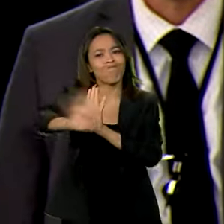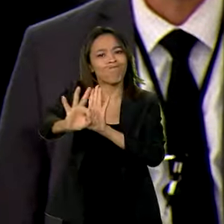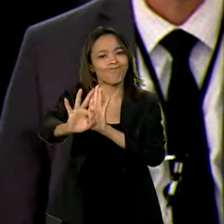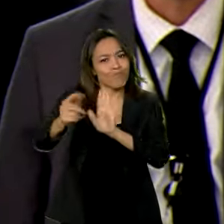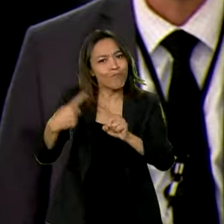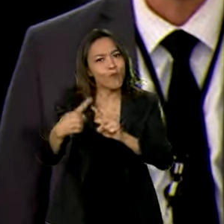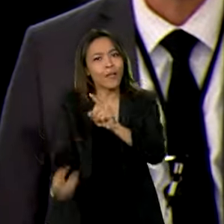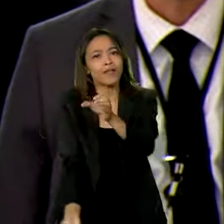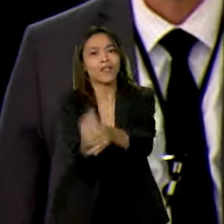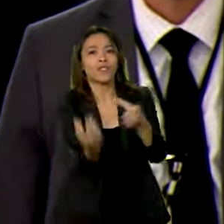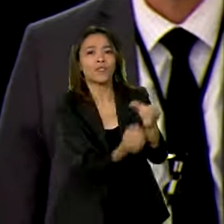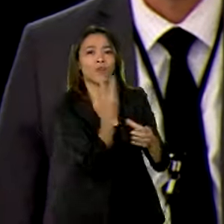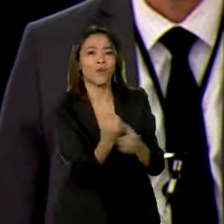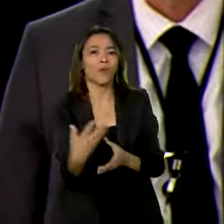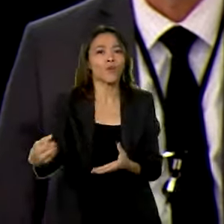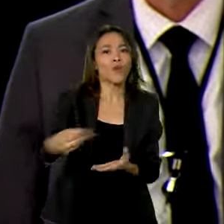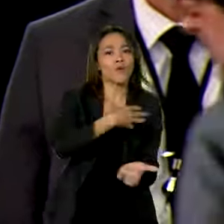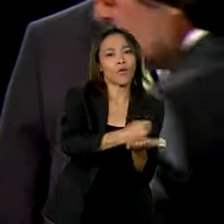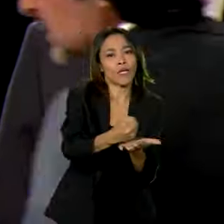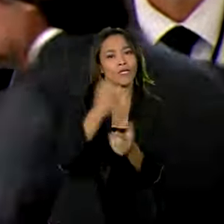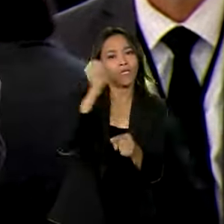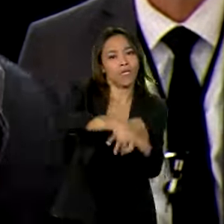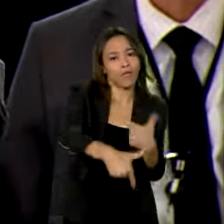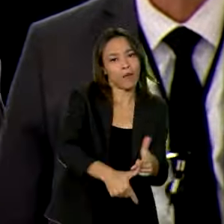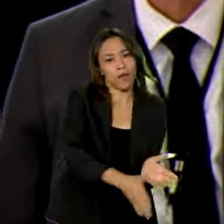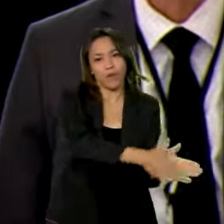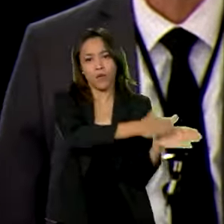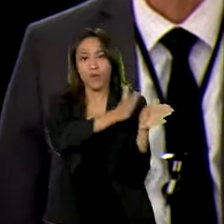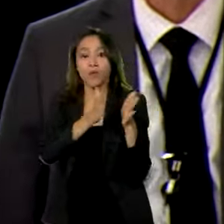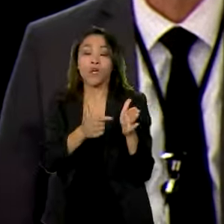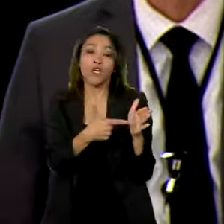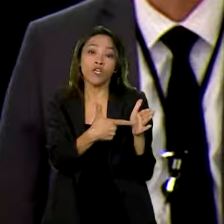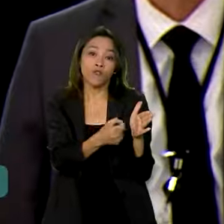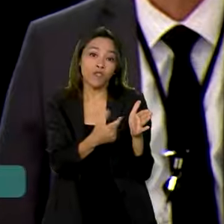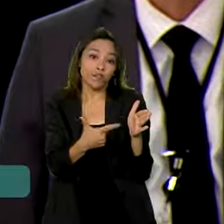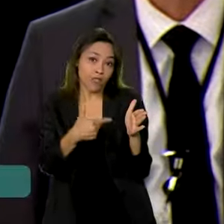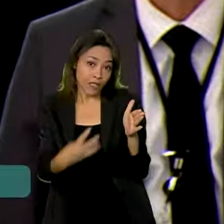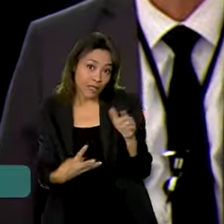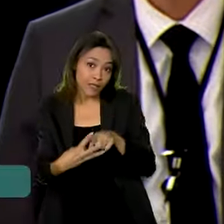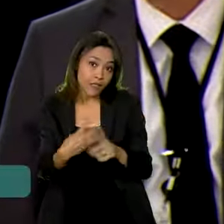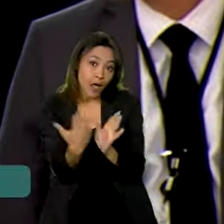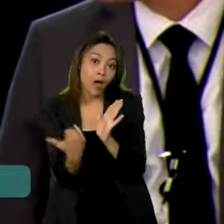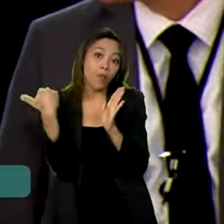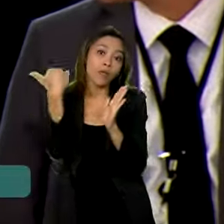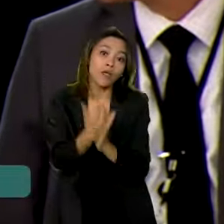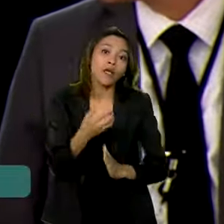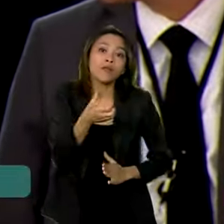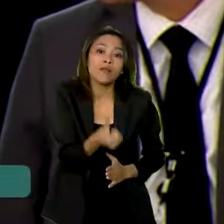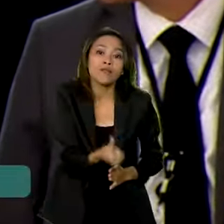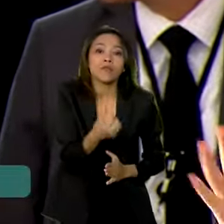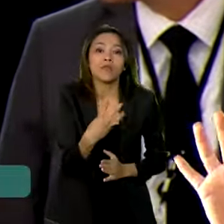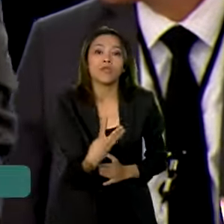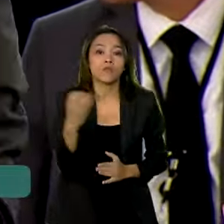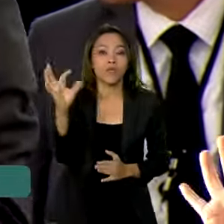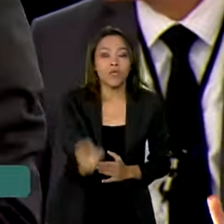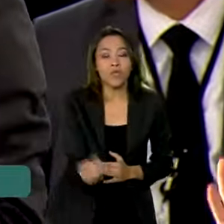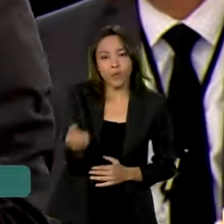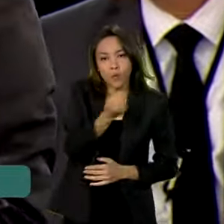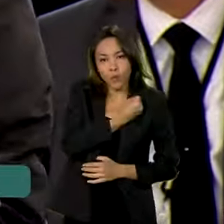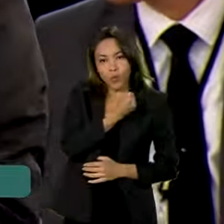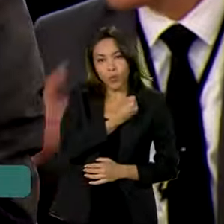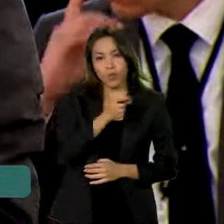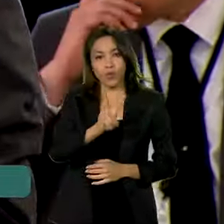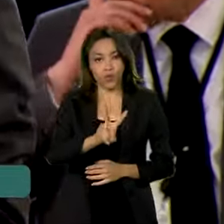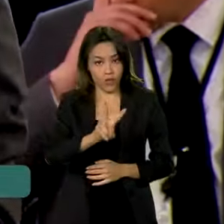trabalho. No ano de 2023 aumentou em 63% o número de vagas de trabalho,